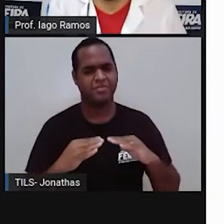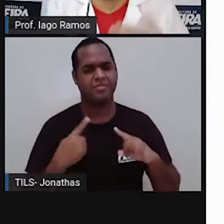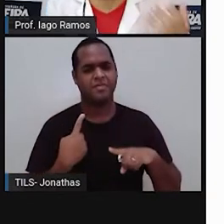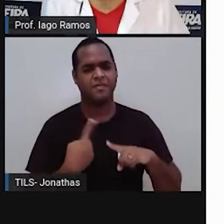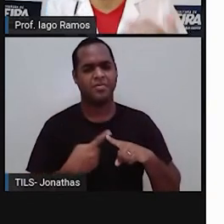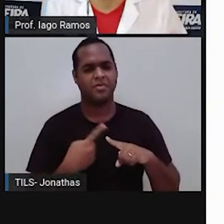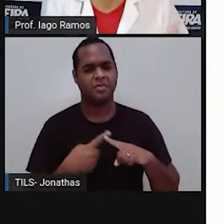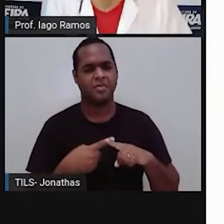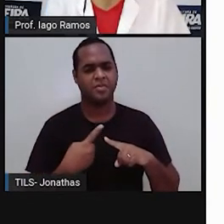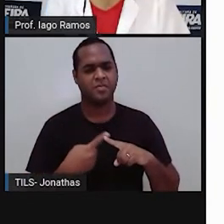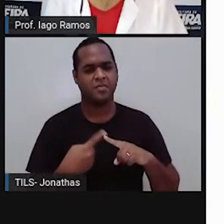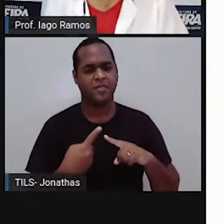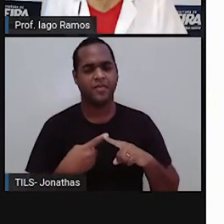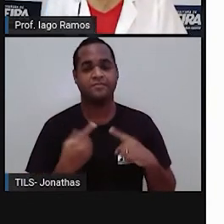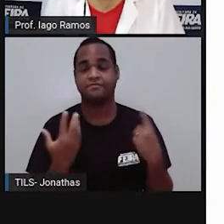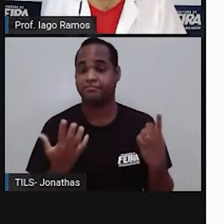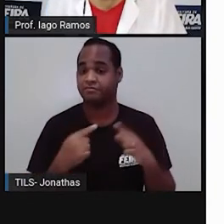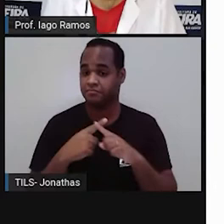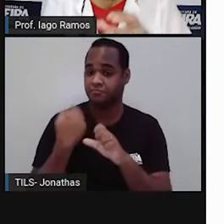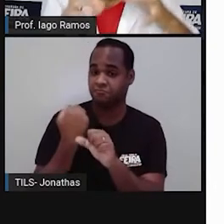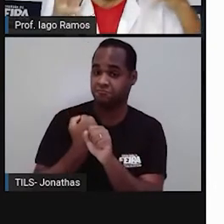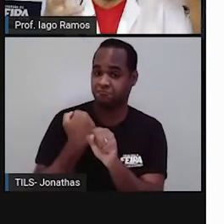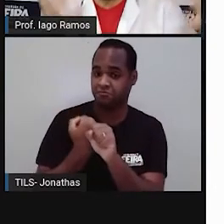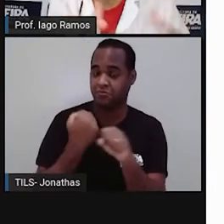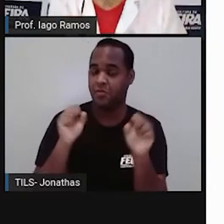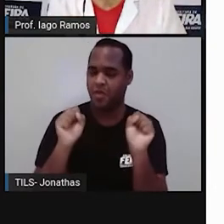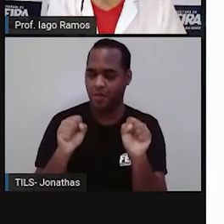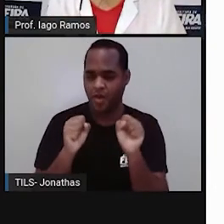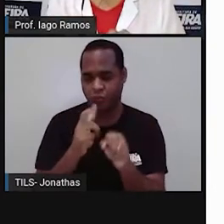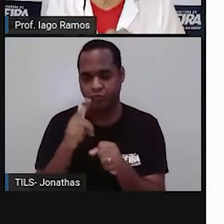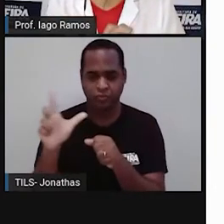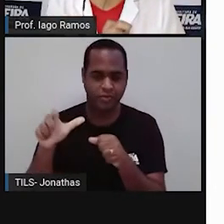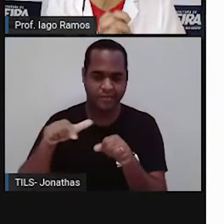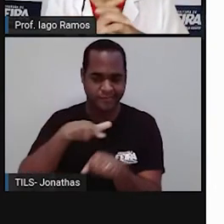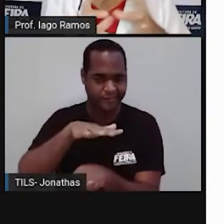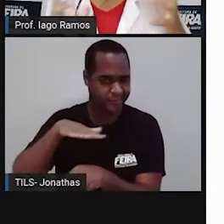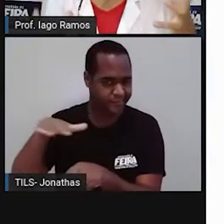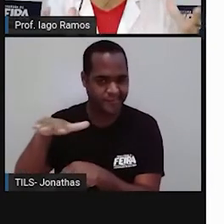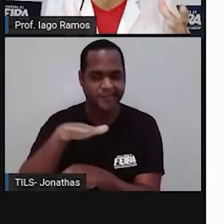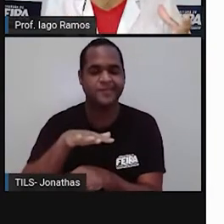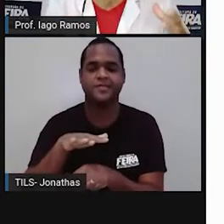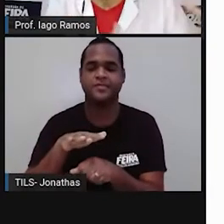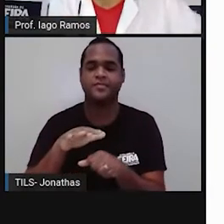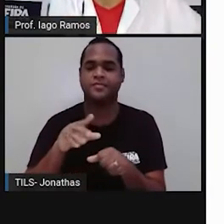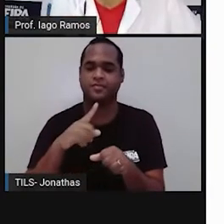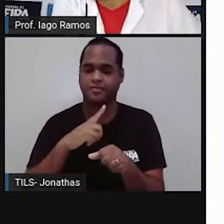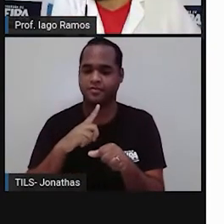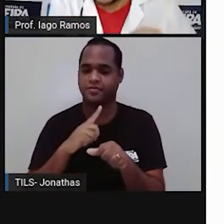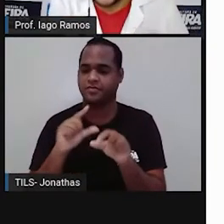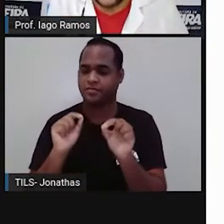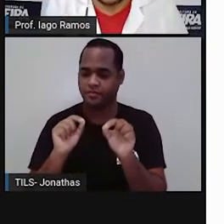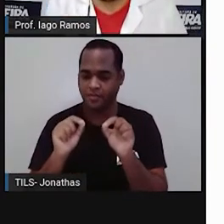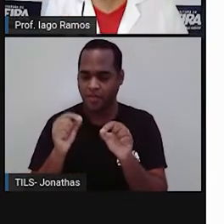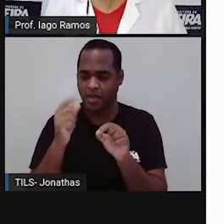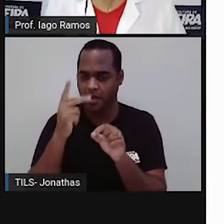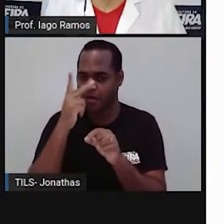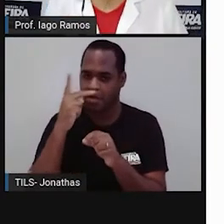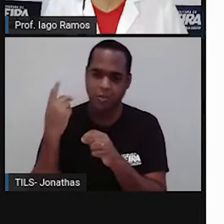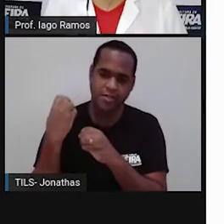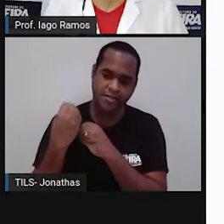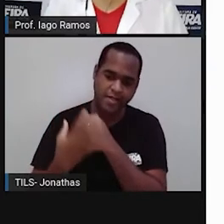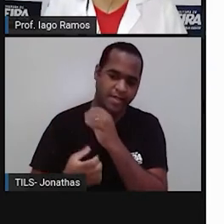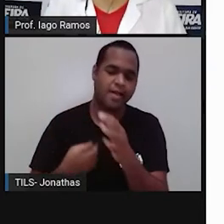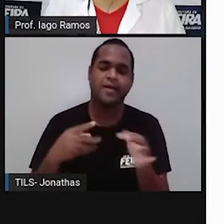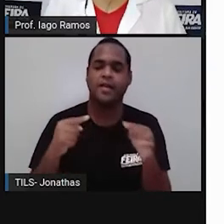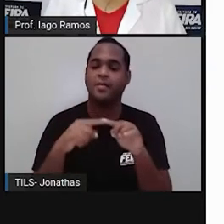Poderia, essas construções, esse espaço, né, pra receber esses corpos, poderia